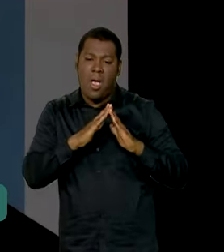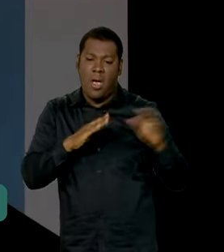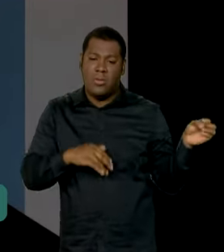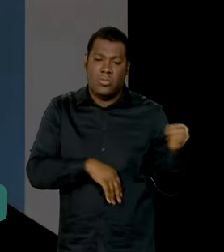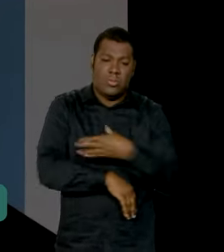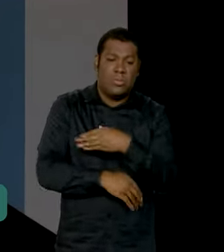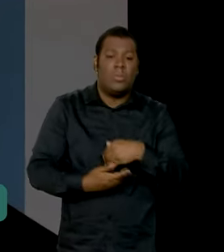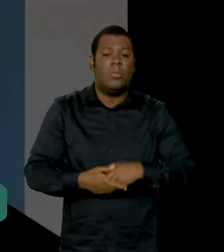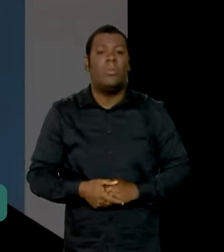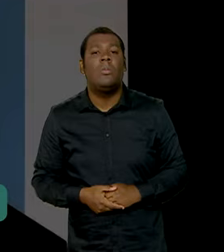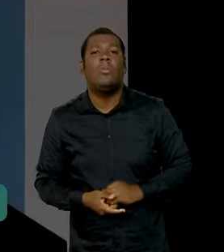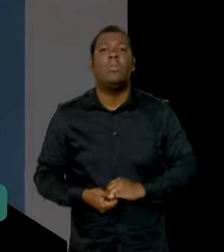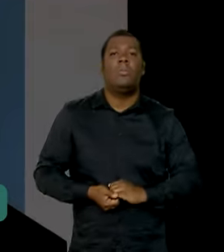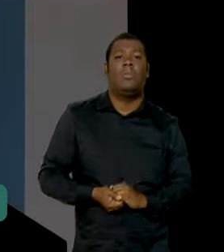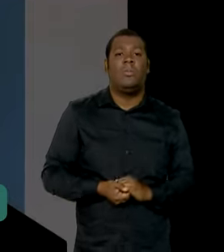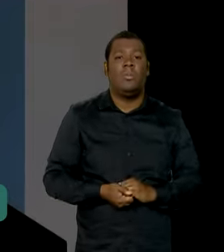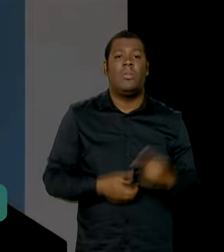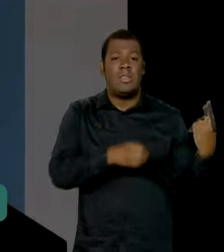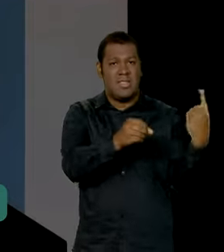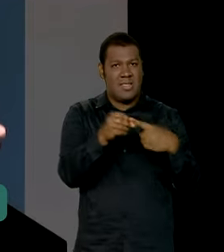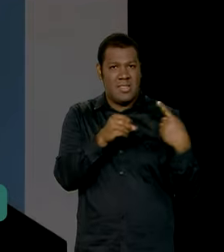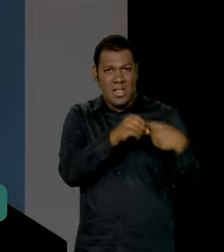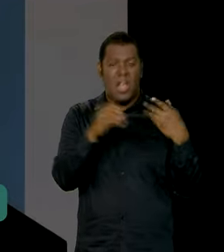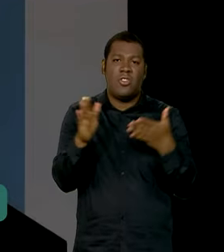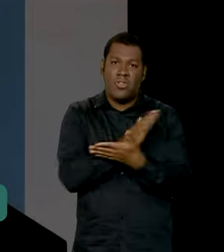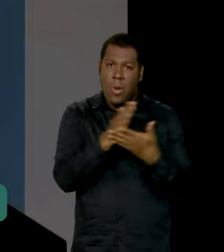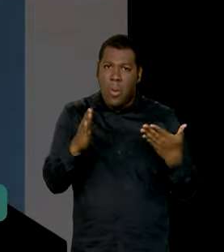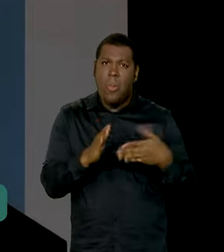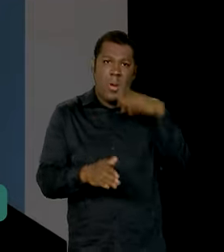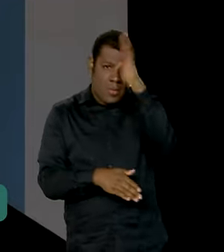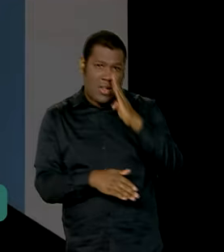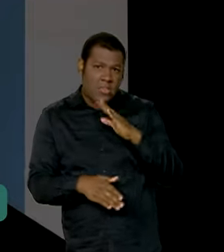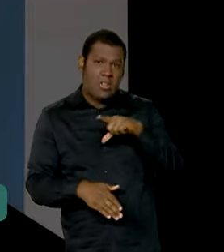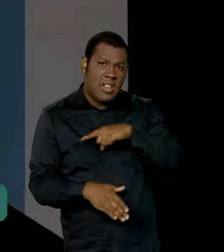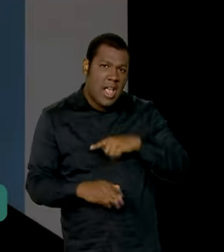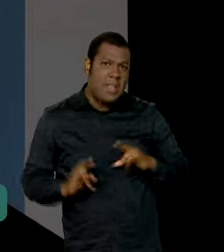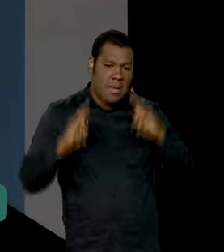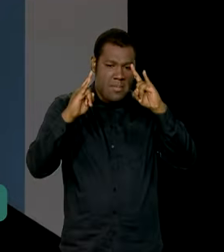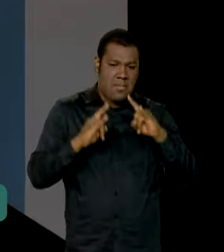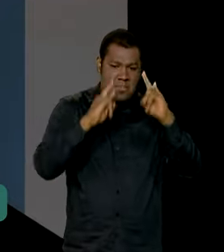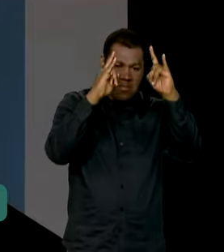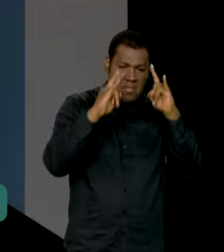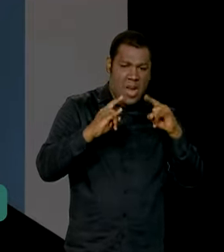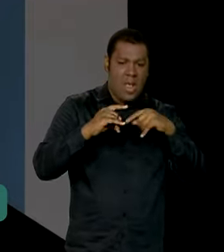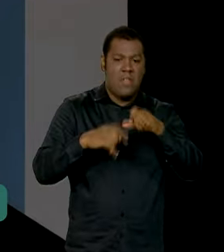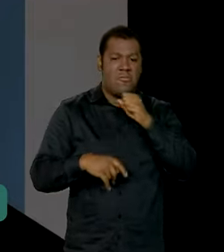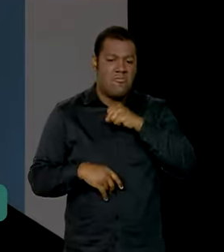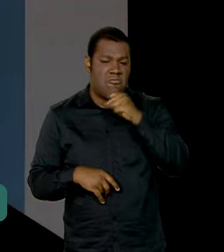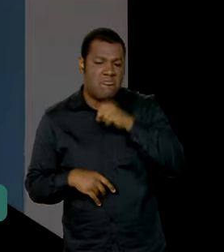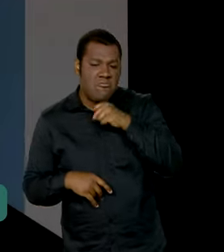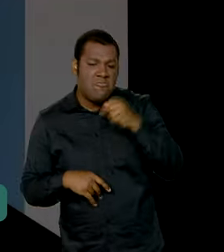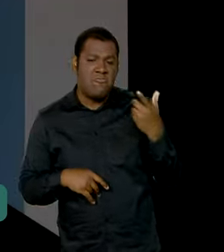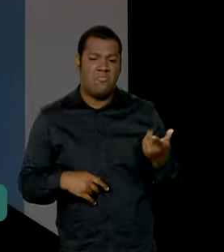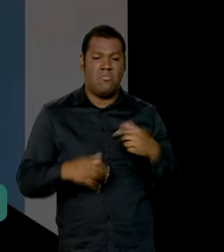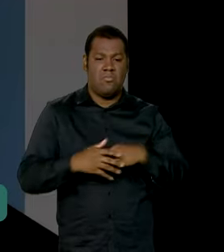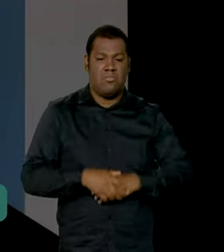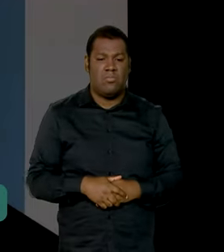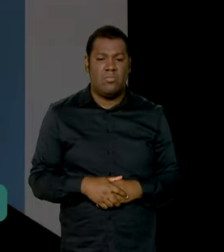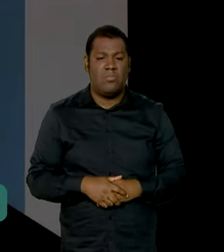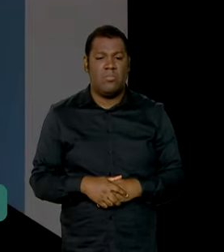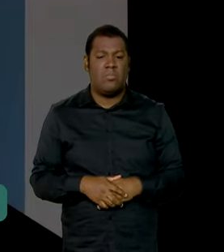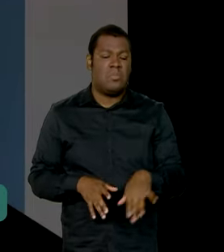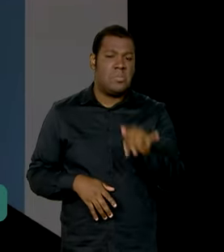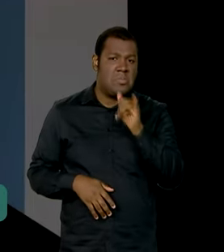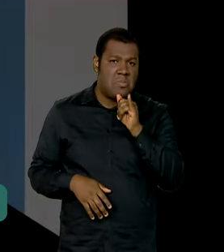algumas cidades brasileiras que são da União e que estão desocupadas. Ou porque eram algo que foi descontinuado, como é o caso